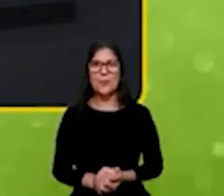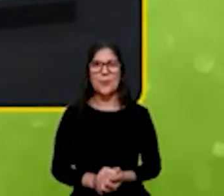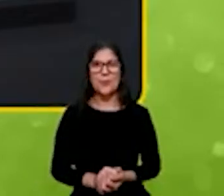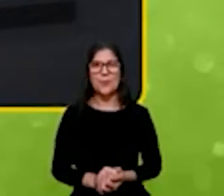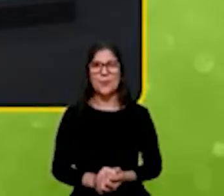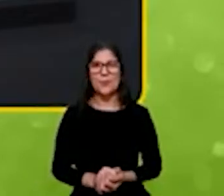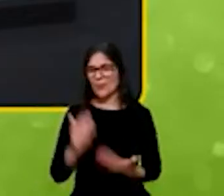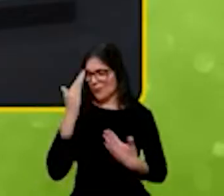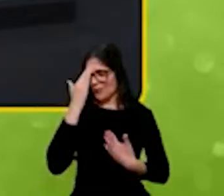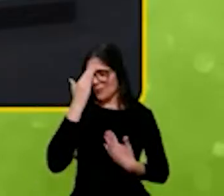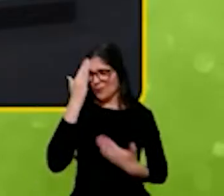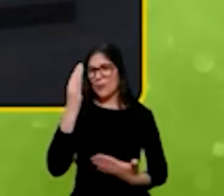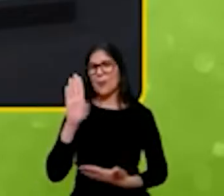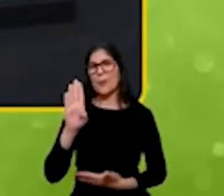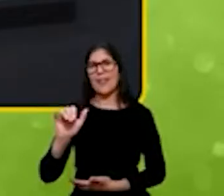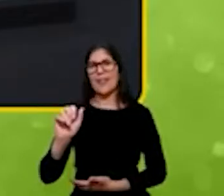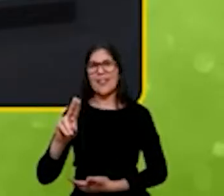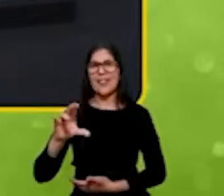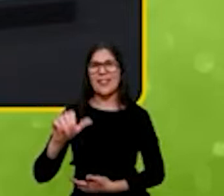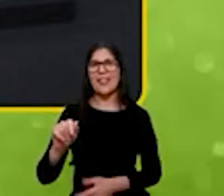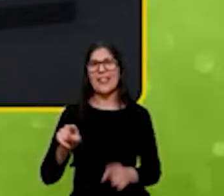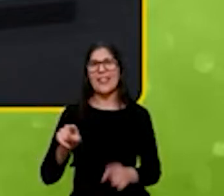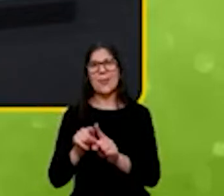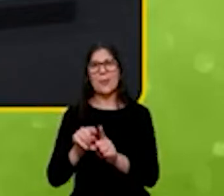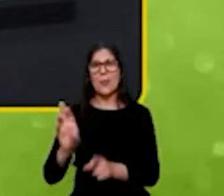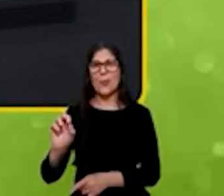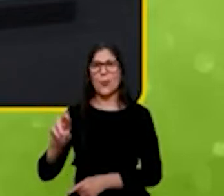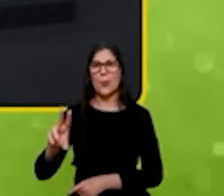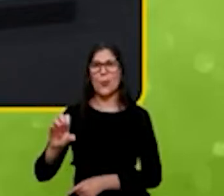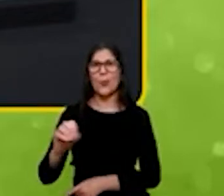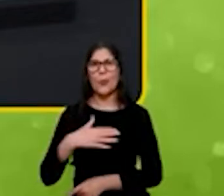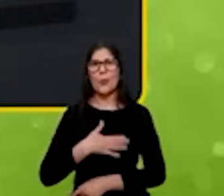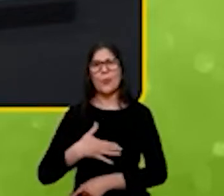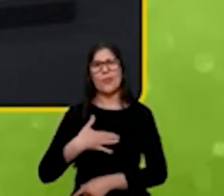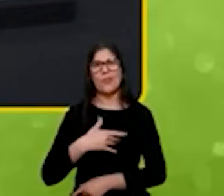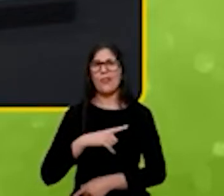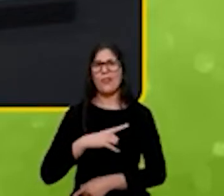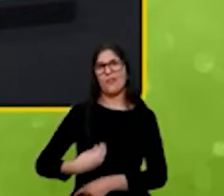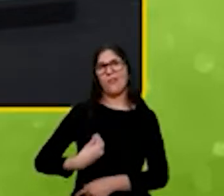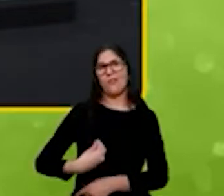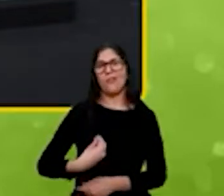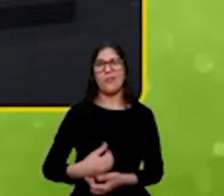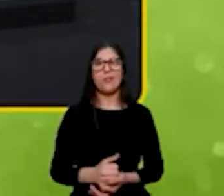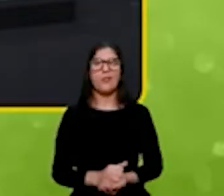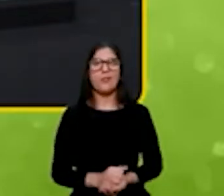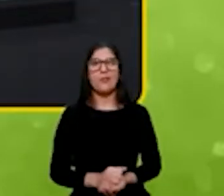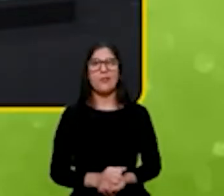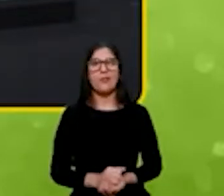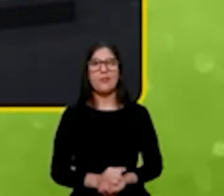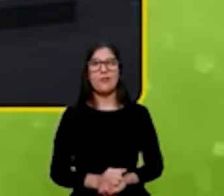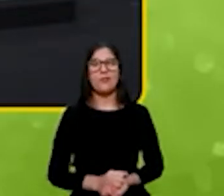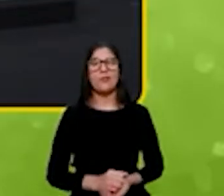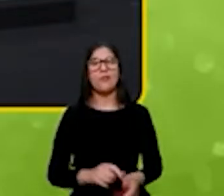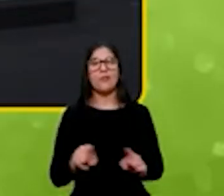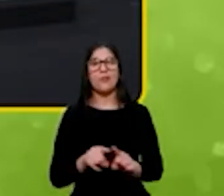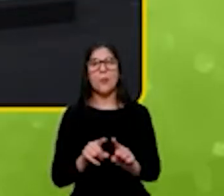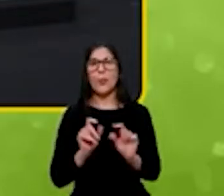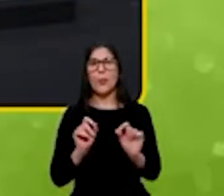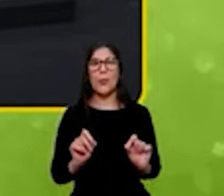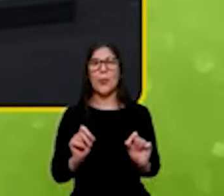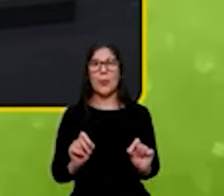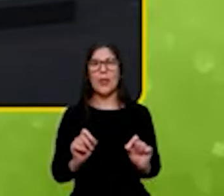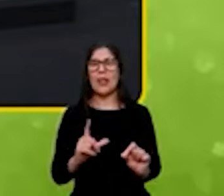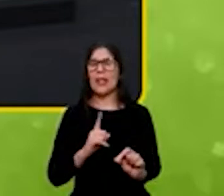Obrigada, Bianca. Obrigada, Bruno. É um prazer estar aqui. Mais do que isso, acho que é... Eu sempre falo, mas tenho um